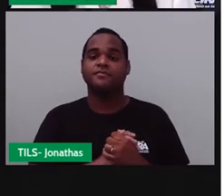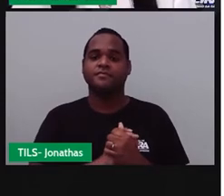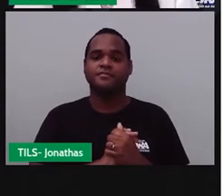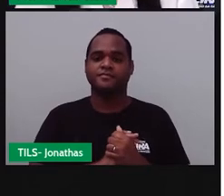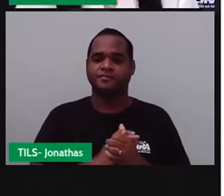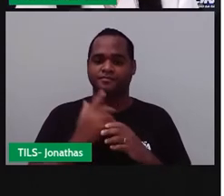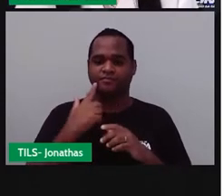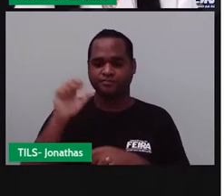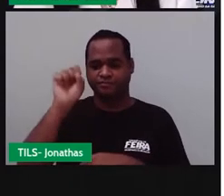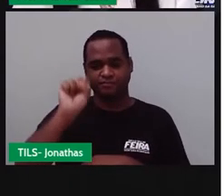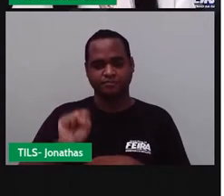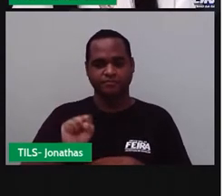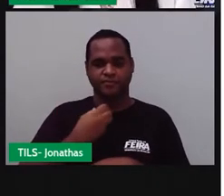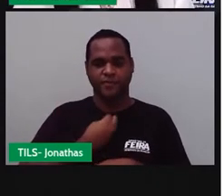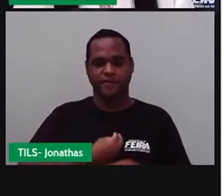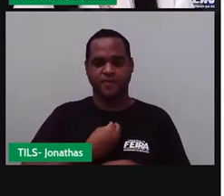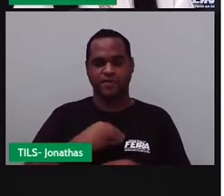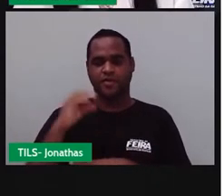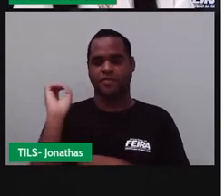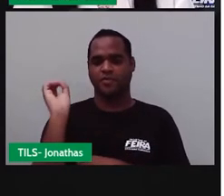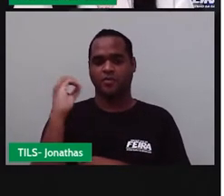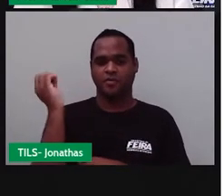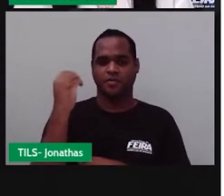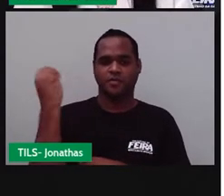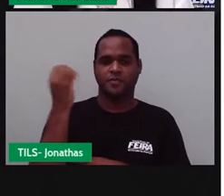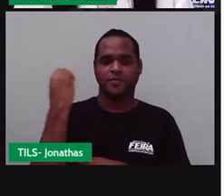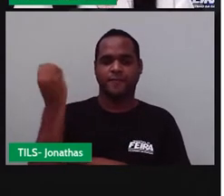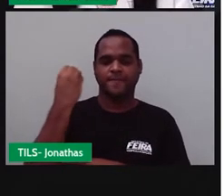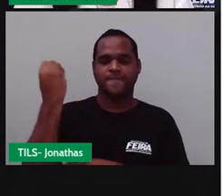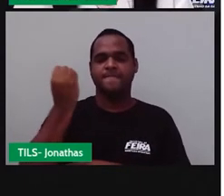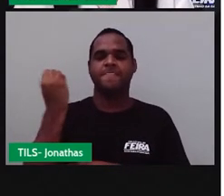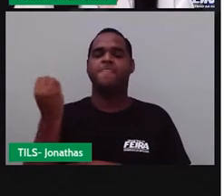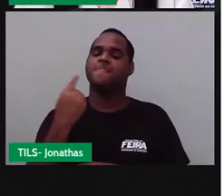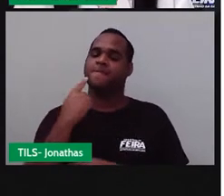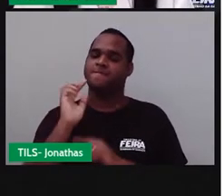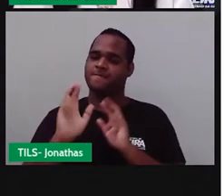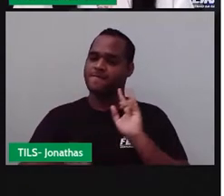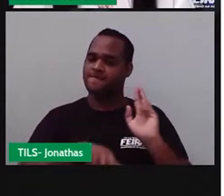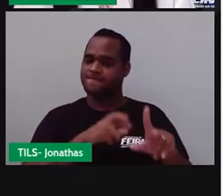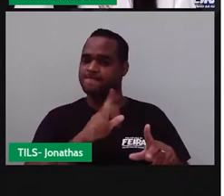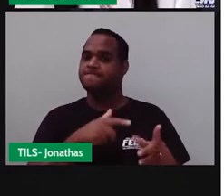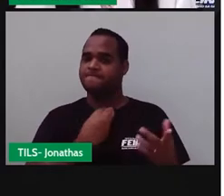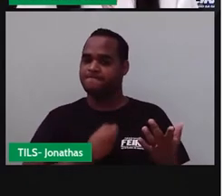Sul, da região do Rio Grande do Sul. Olha como é diferente.